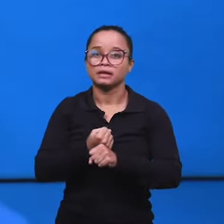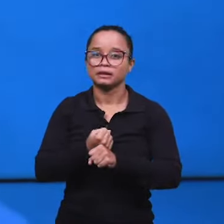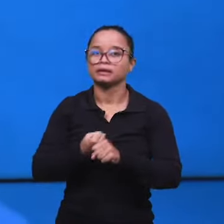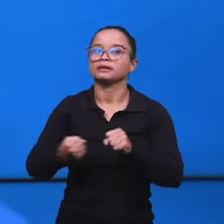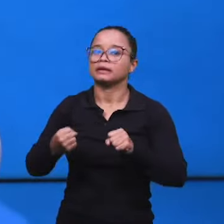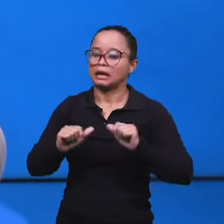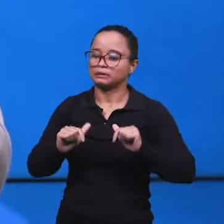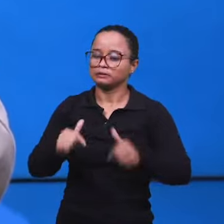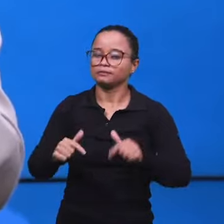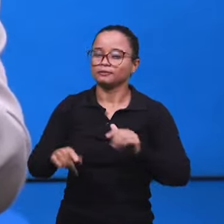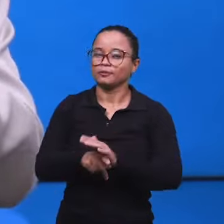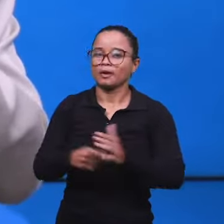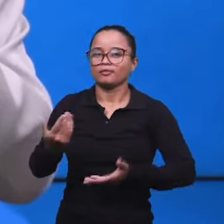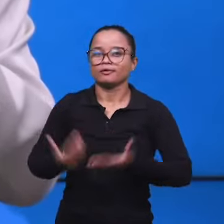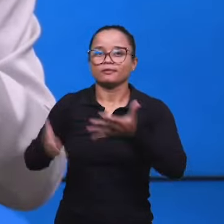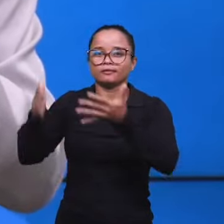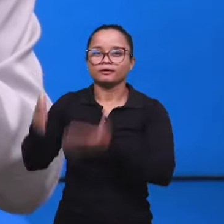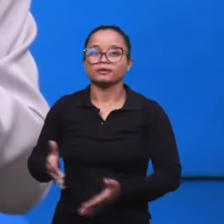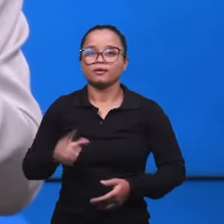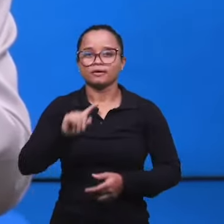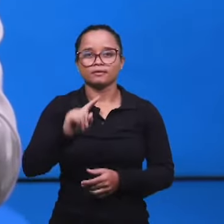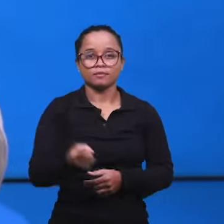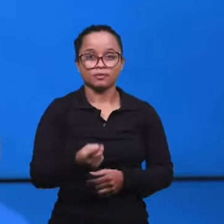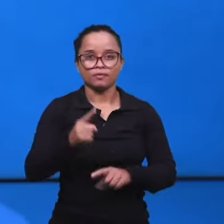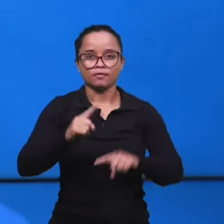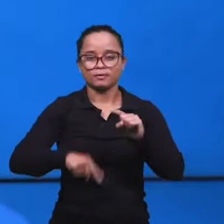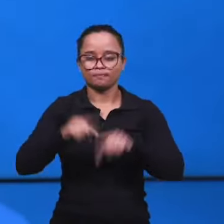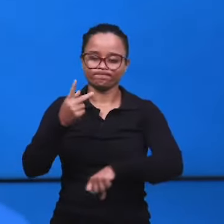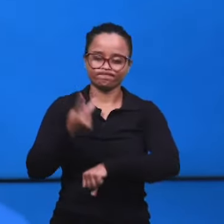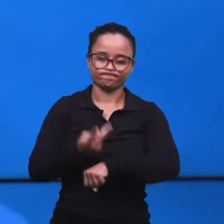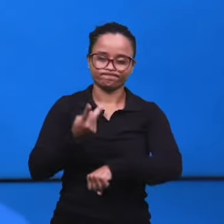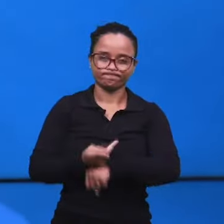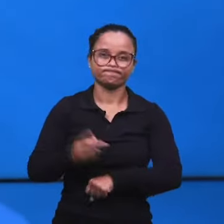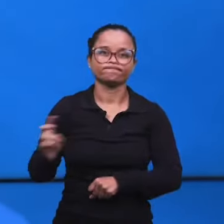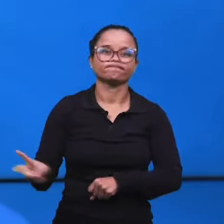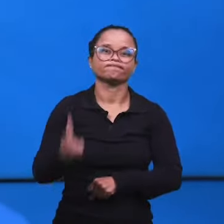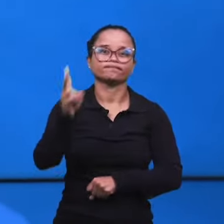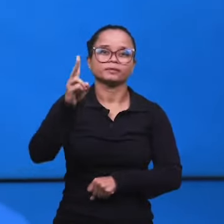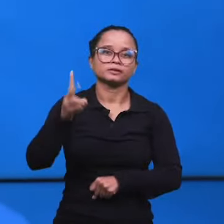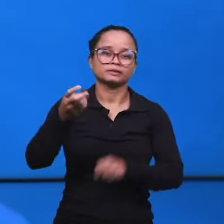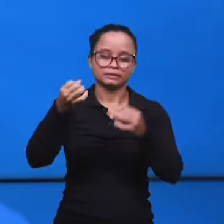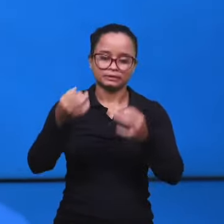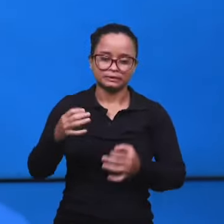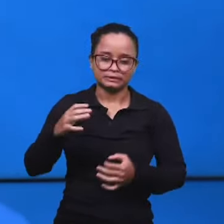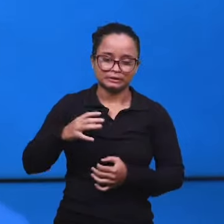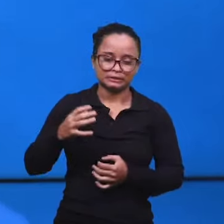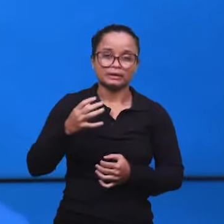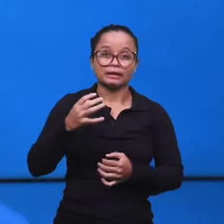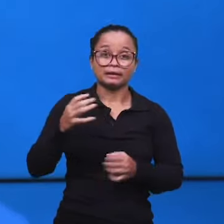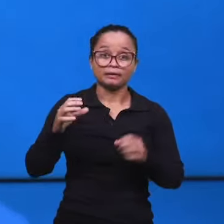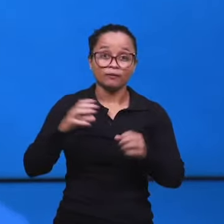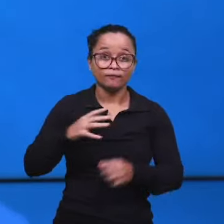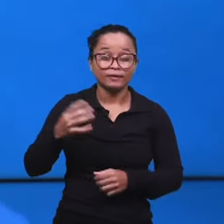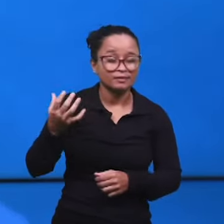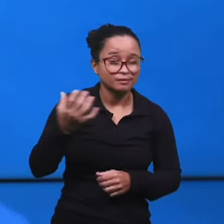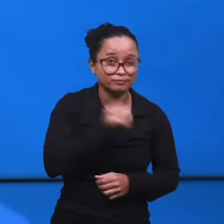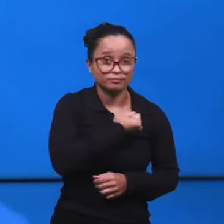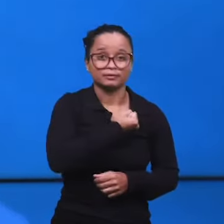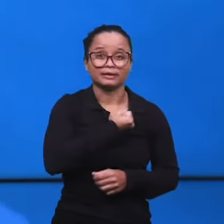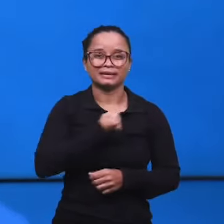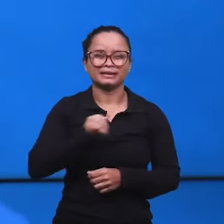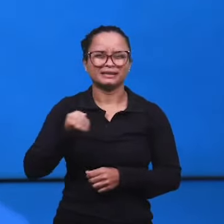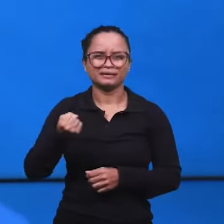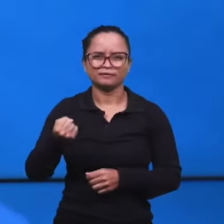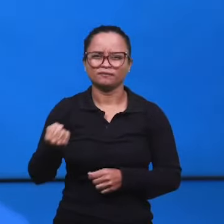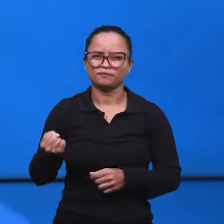aos seus servos e as mil peças de prata falam do valor inestimável da salvação. Muito bem colocado